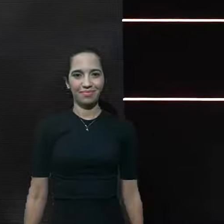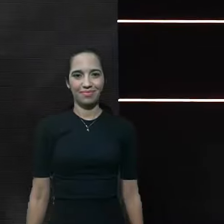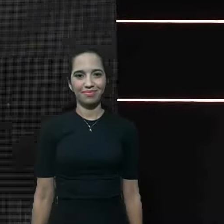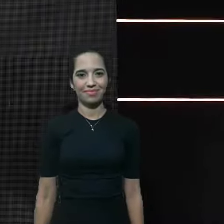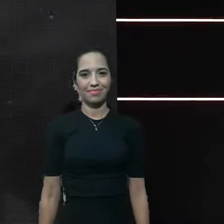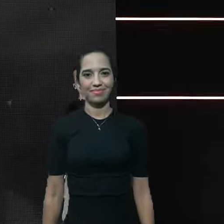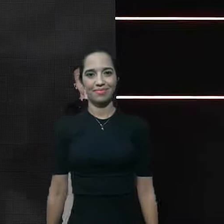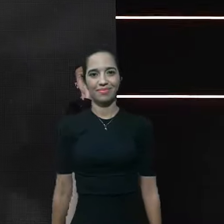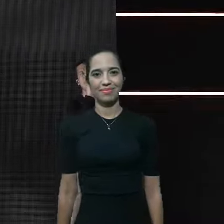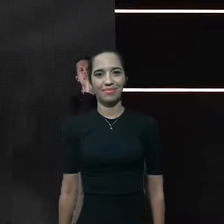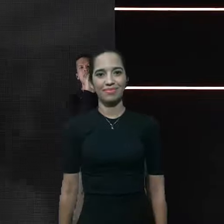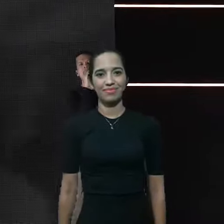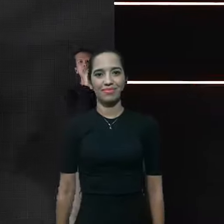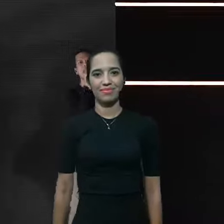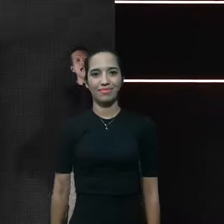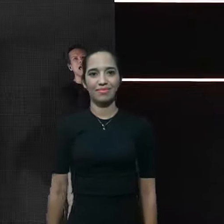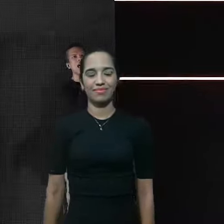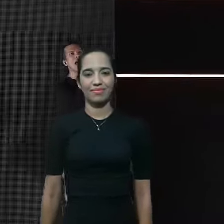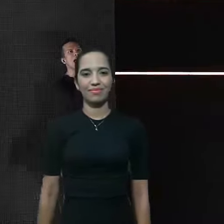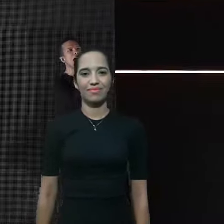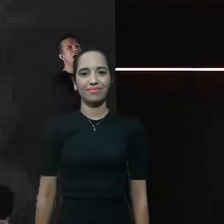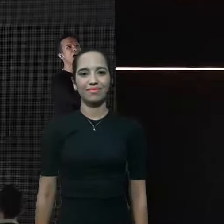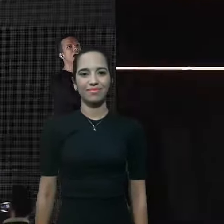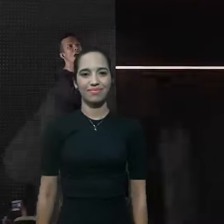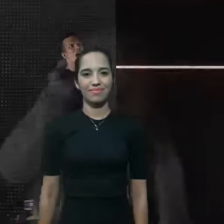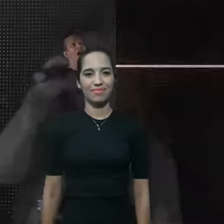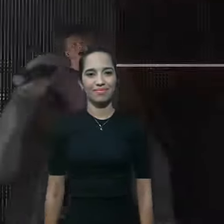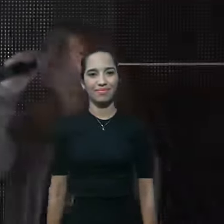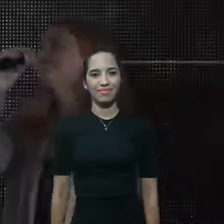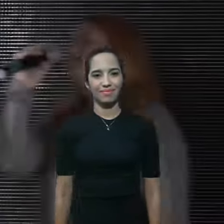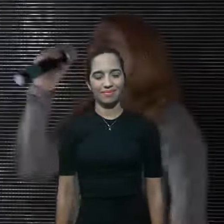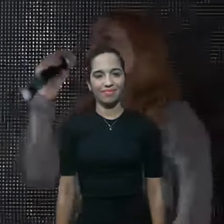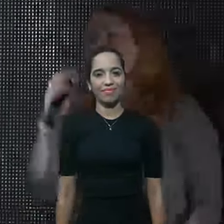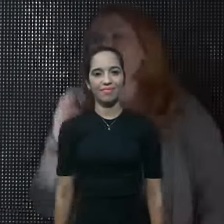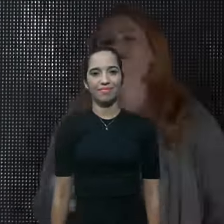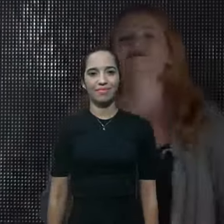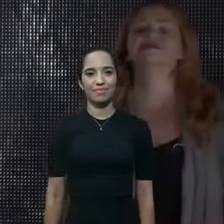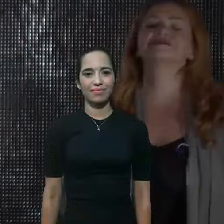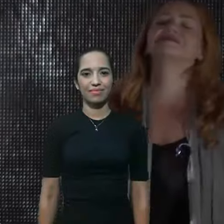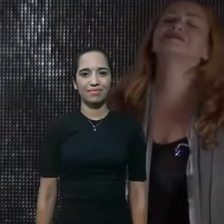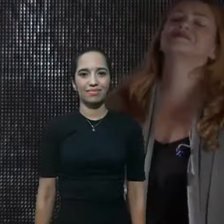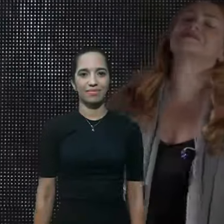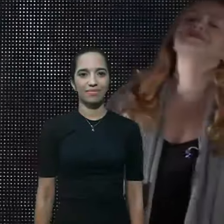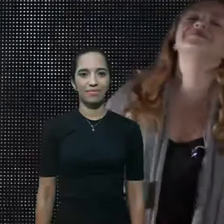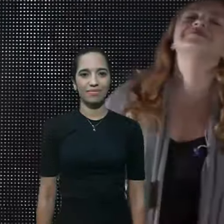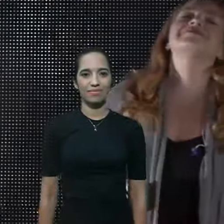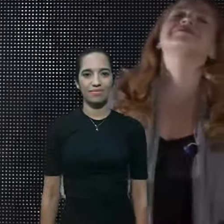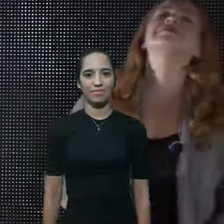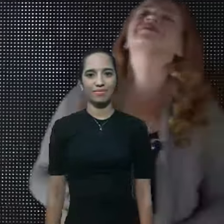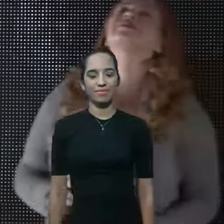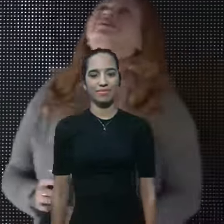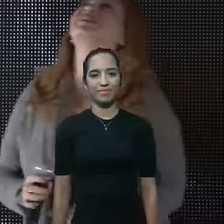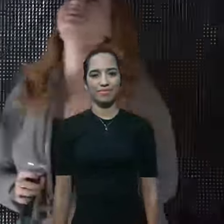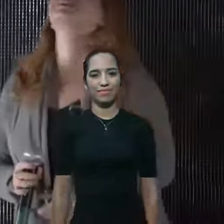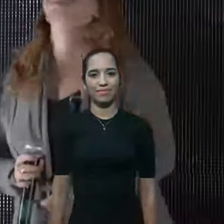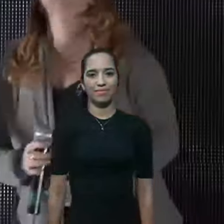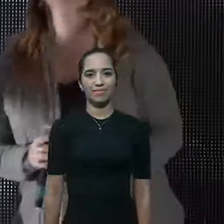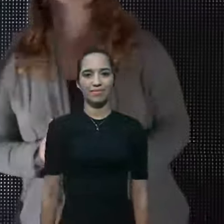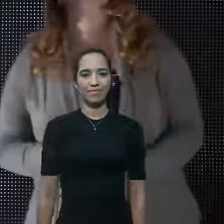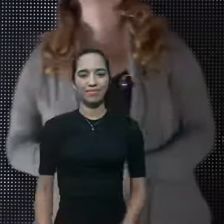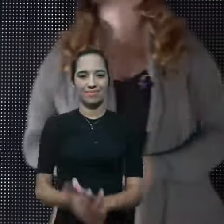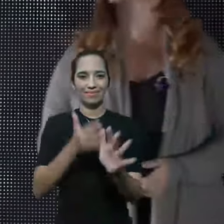vergonha o